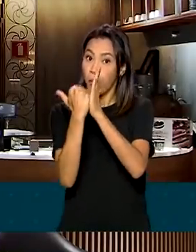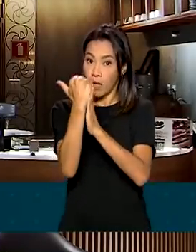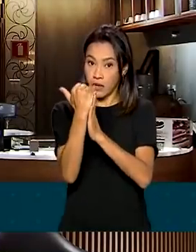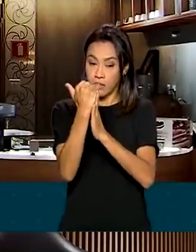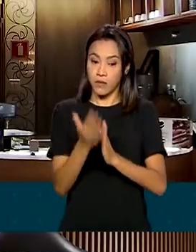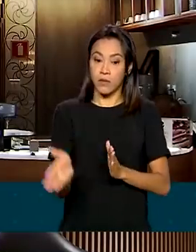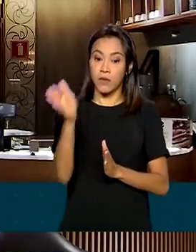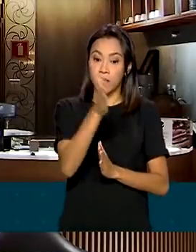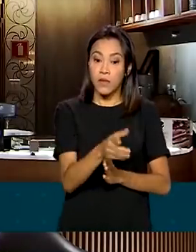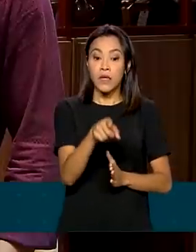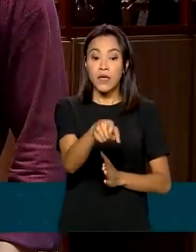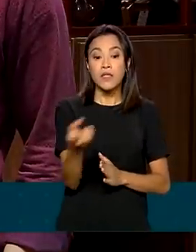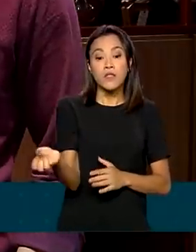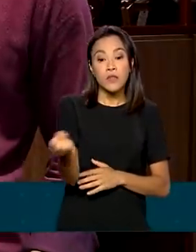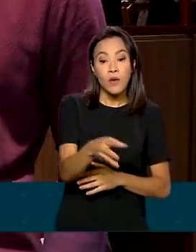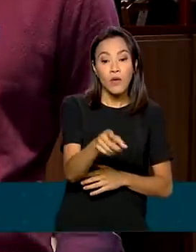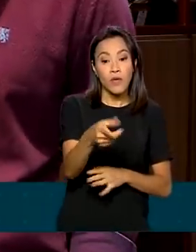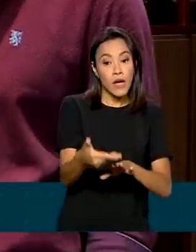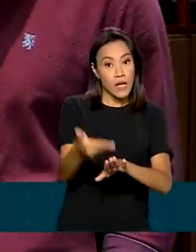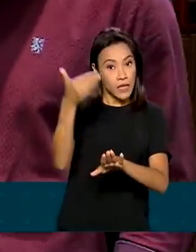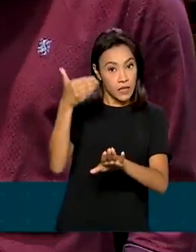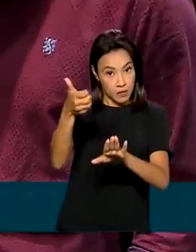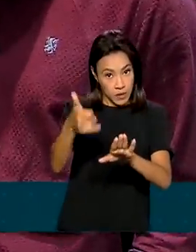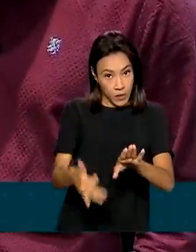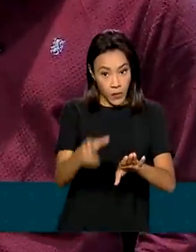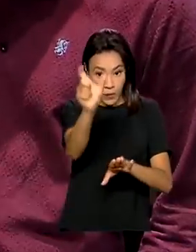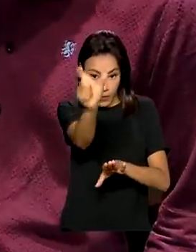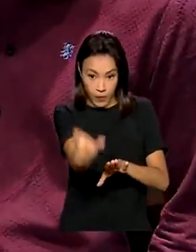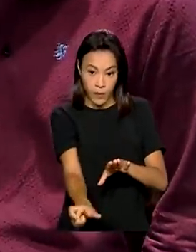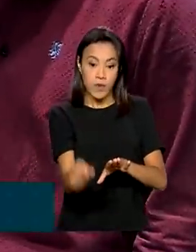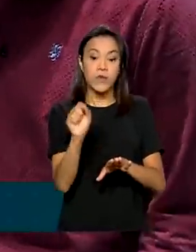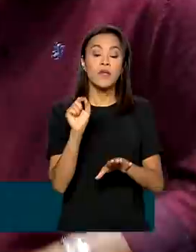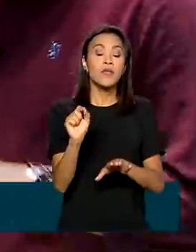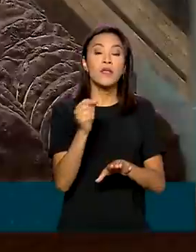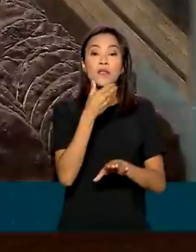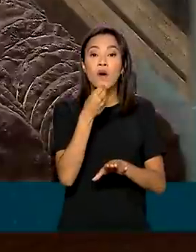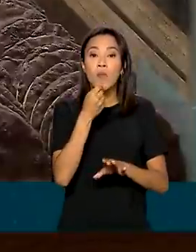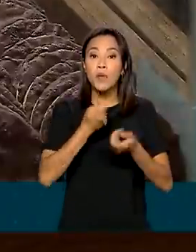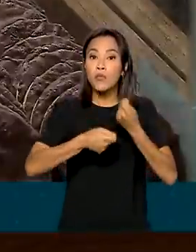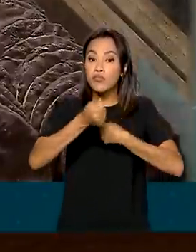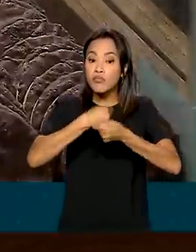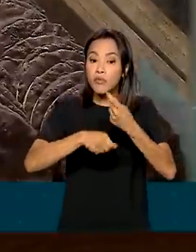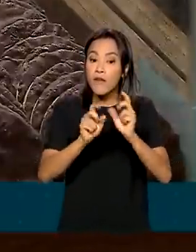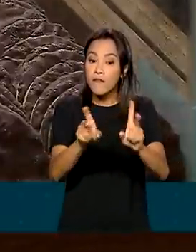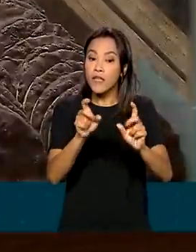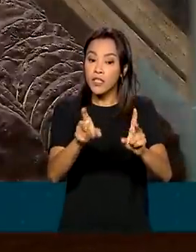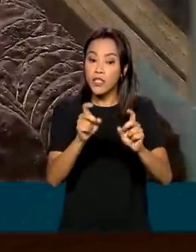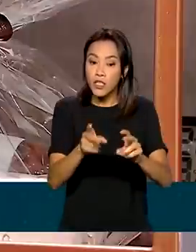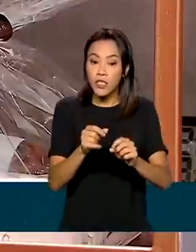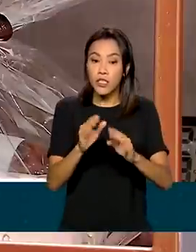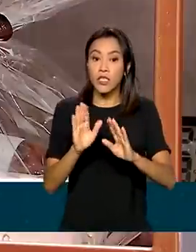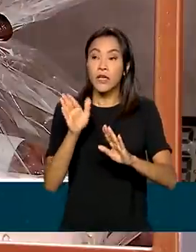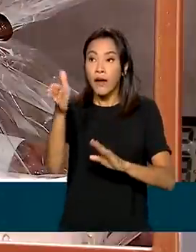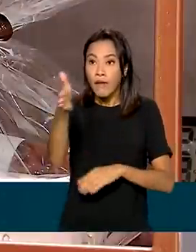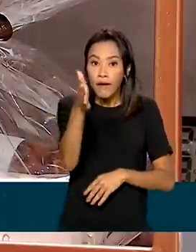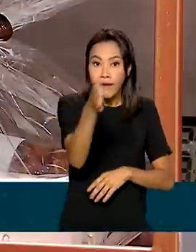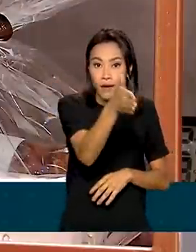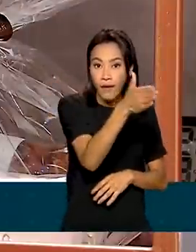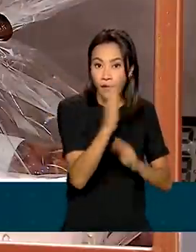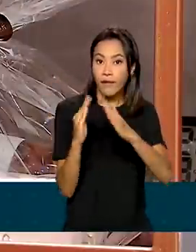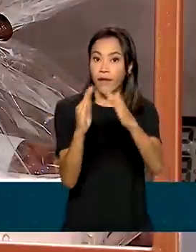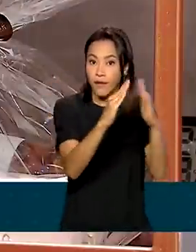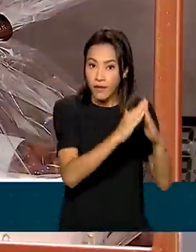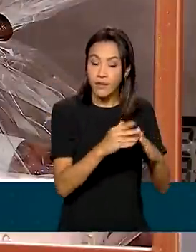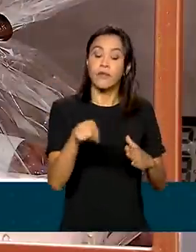deste novo estabelecimento. Antes, os bombons artesanais desse empresário eram vendidos de porta em porta. Em 2021,